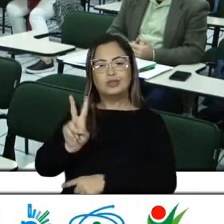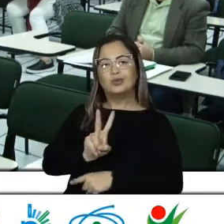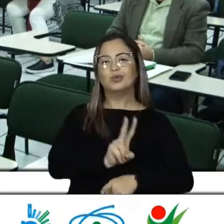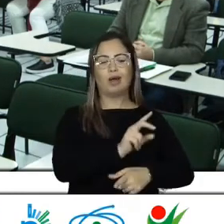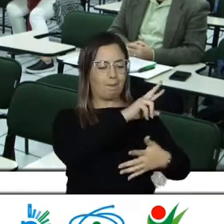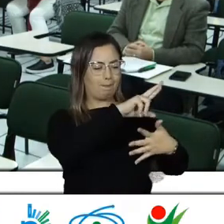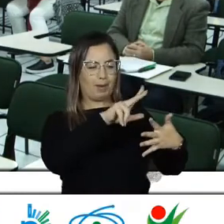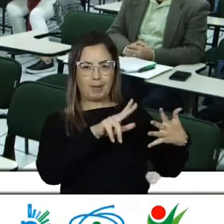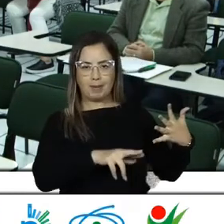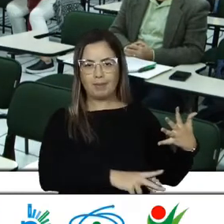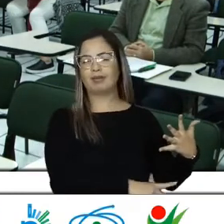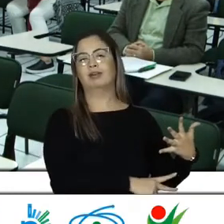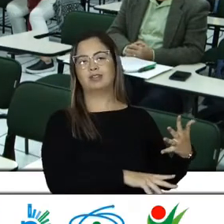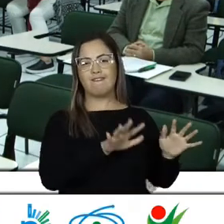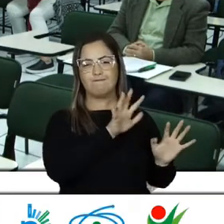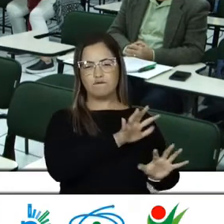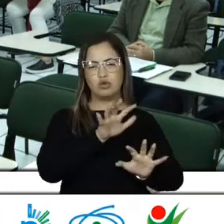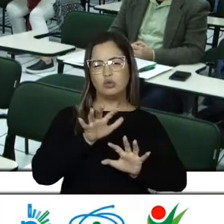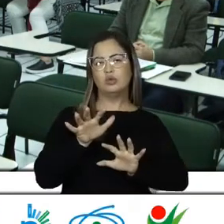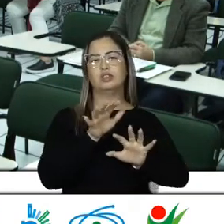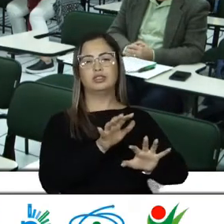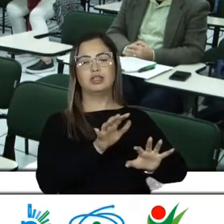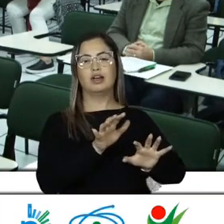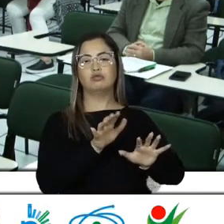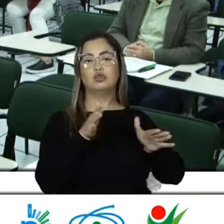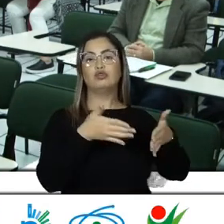Então essas coisas Sempre Elas se aparecem Como